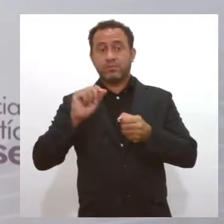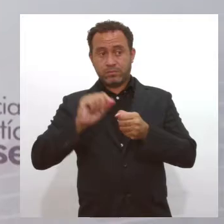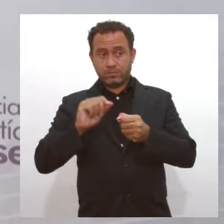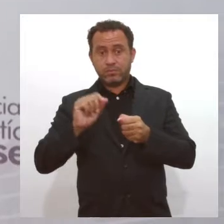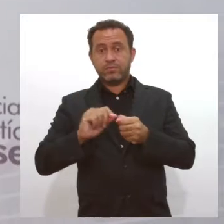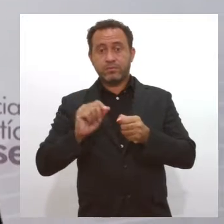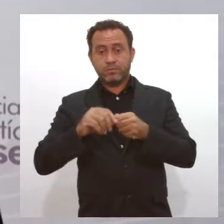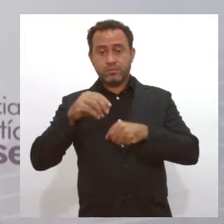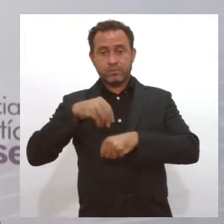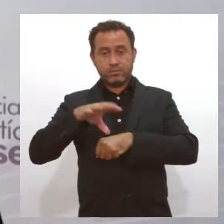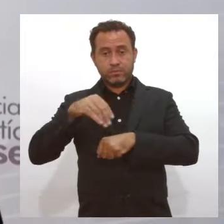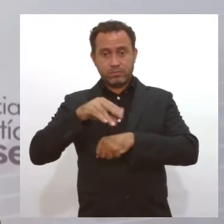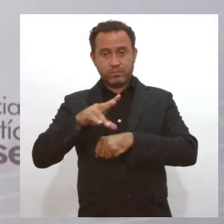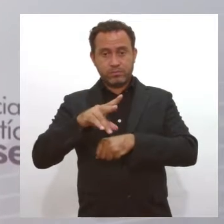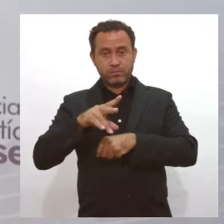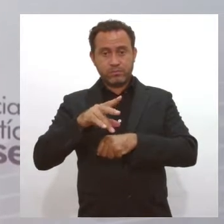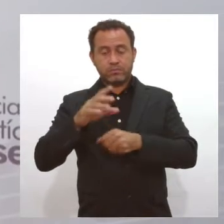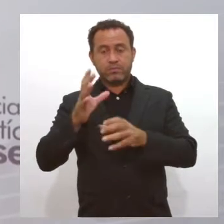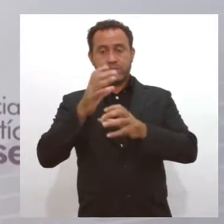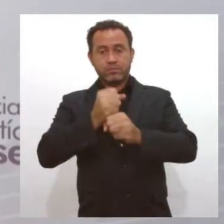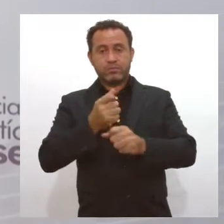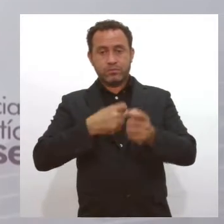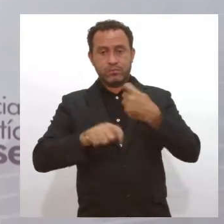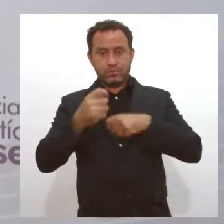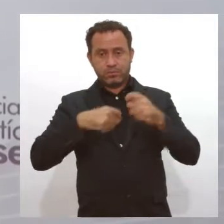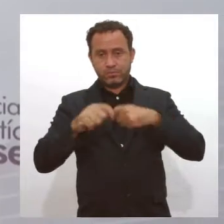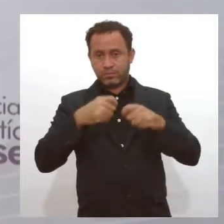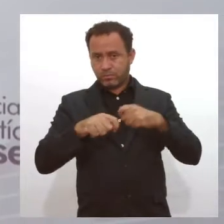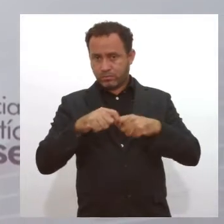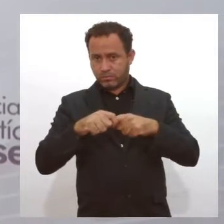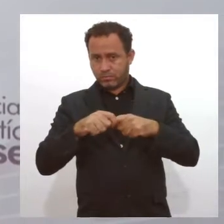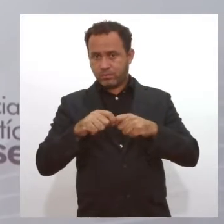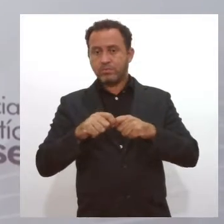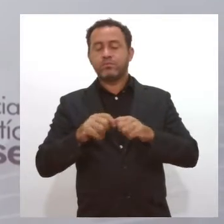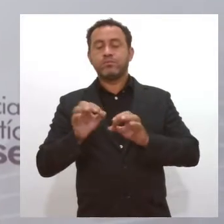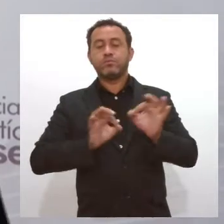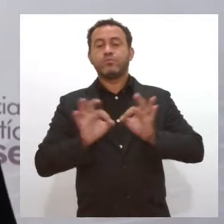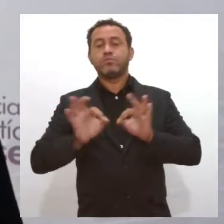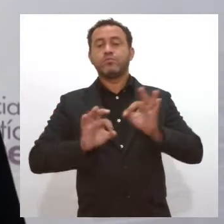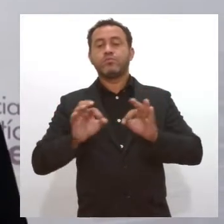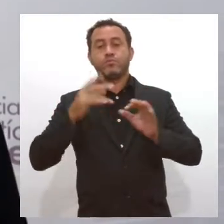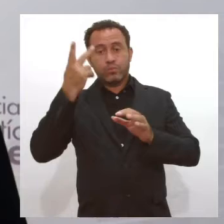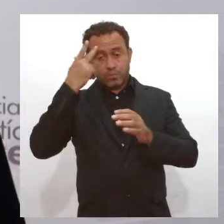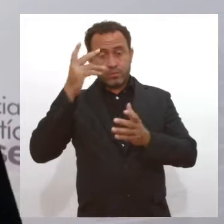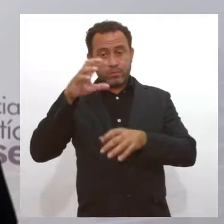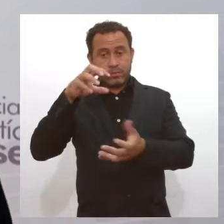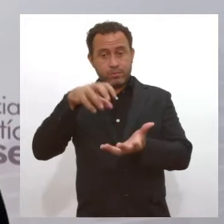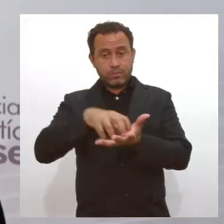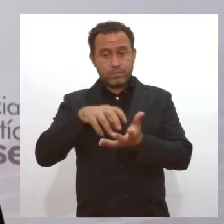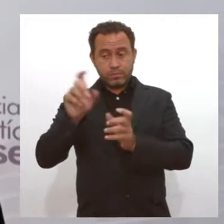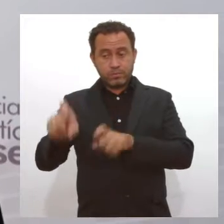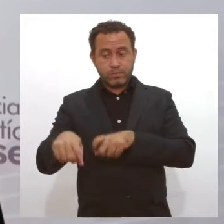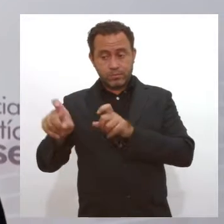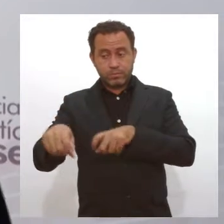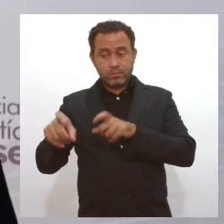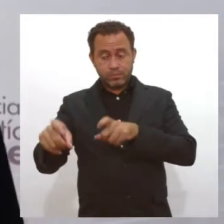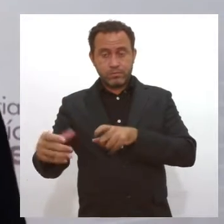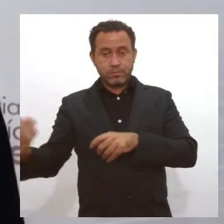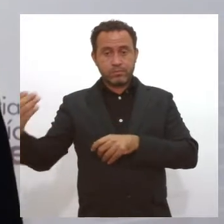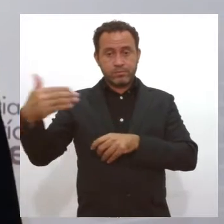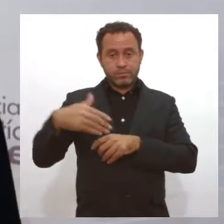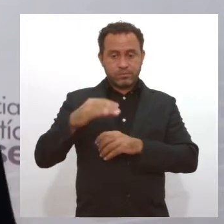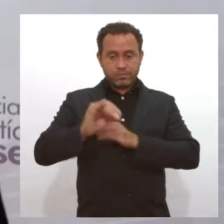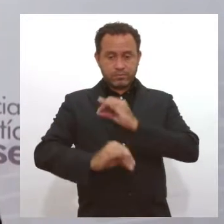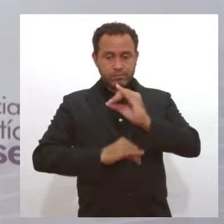sua informação contábil e fiscal através dos mecanismos de regulação da Secretaria da Fazenda. É trazer o mercado virtual